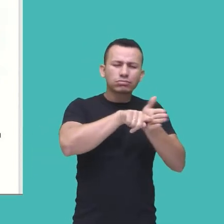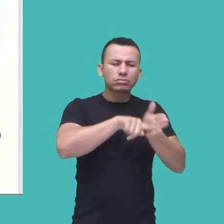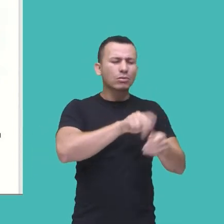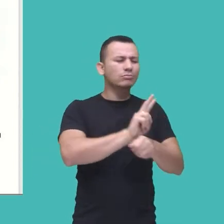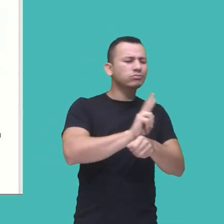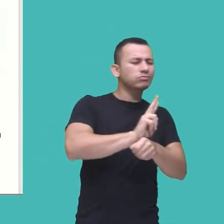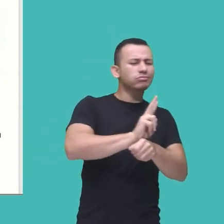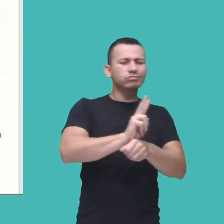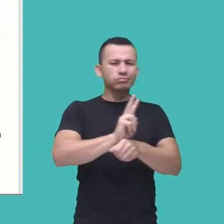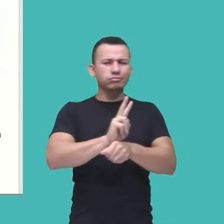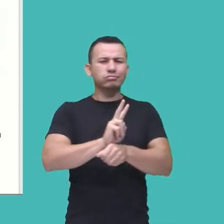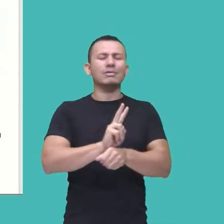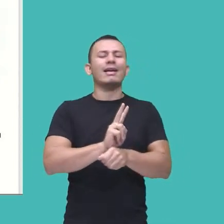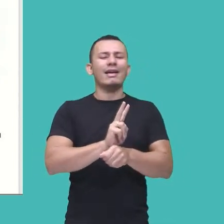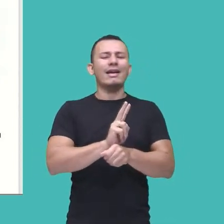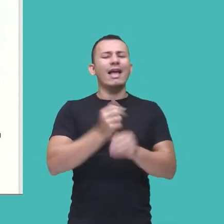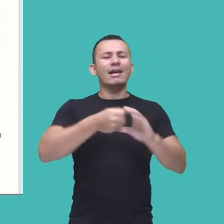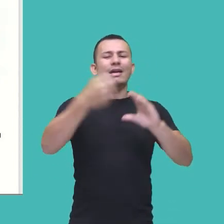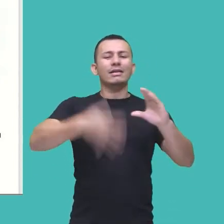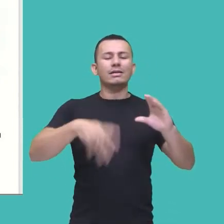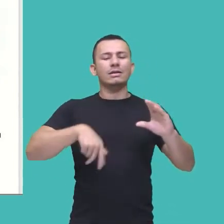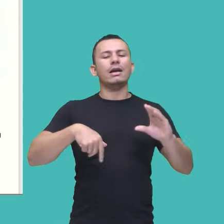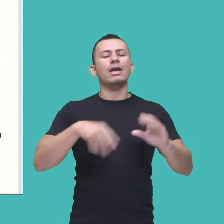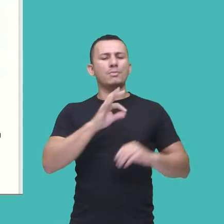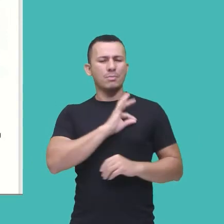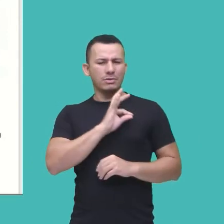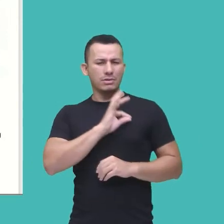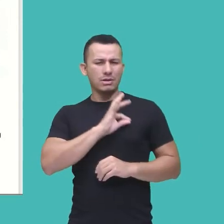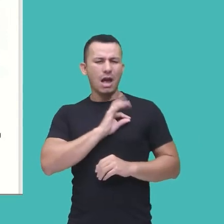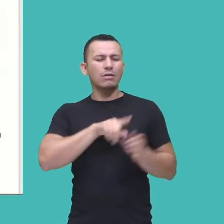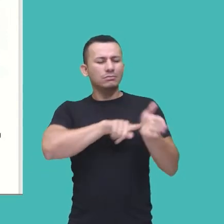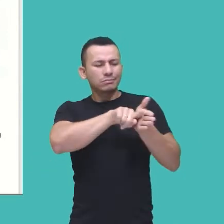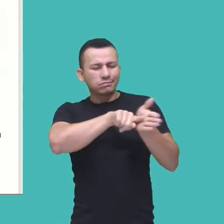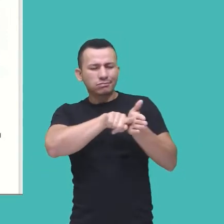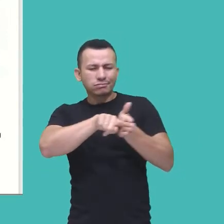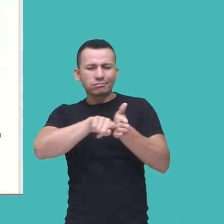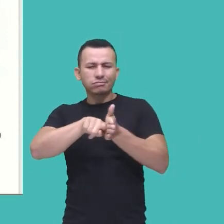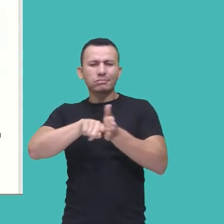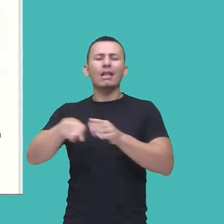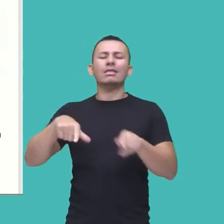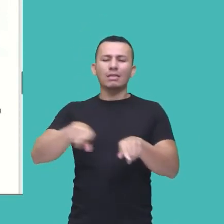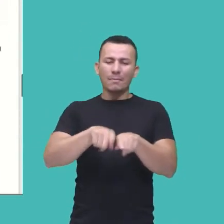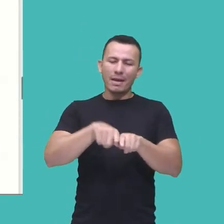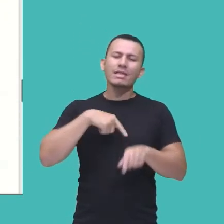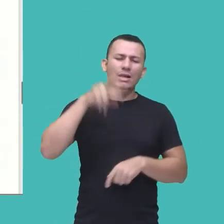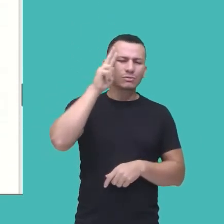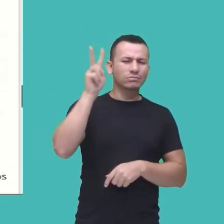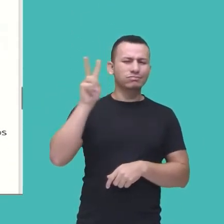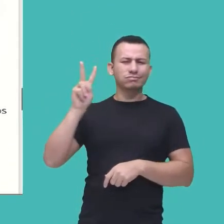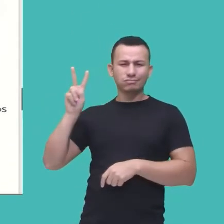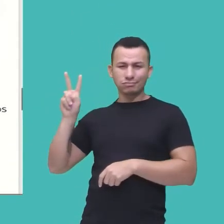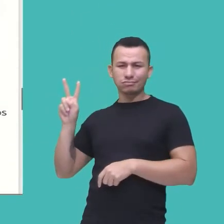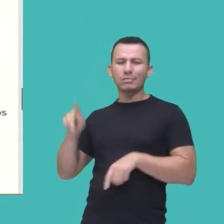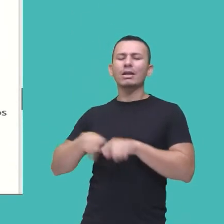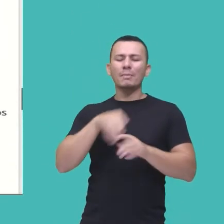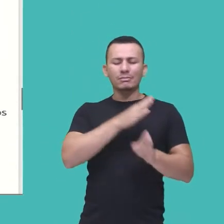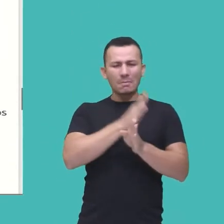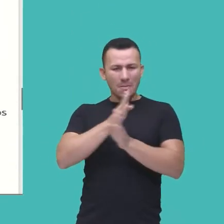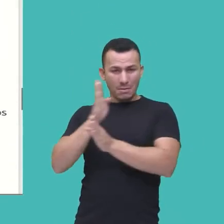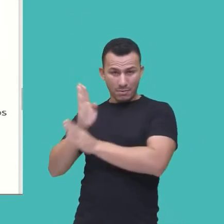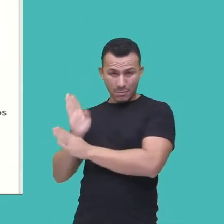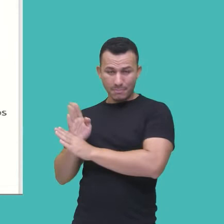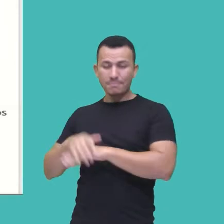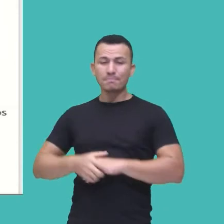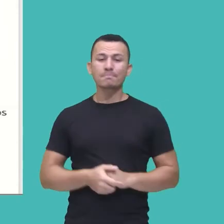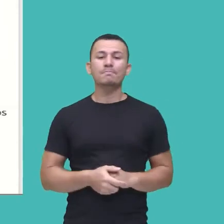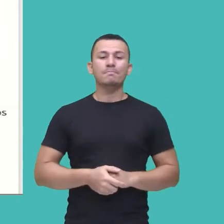do gênero policial investigativo e traz ali, né, diversas histórias, né, e suas descobertas. E tem